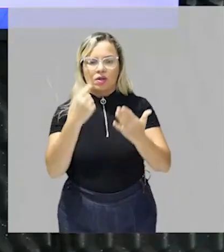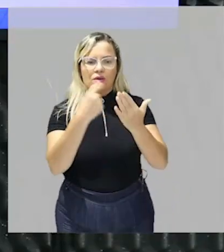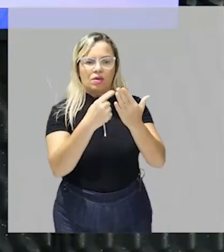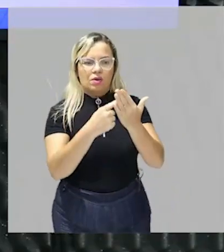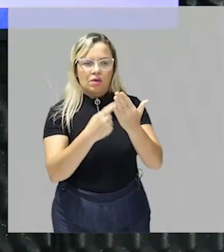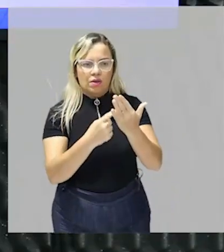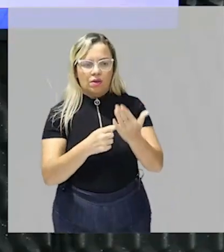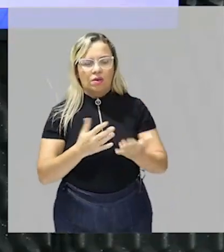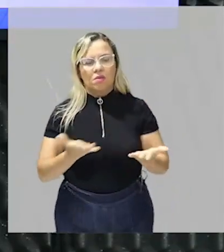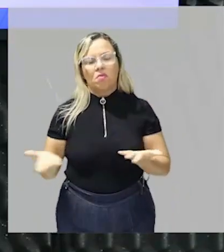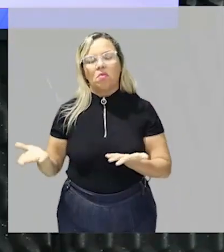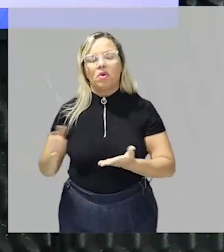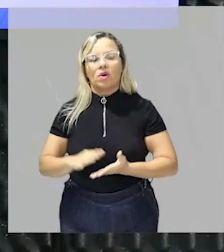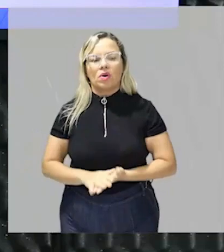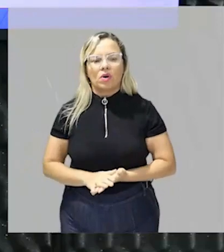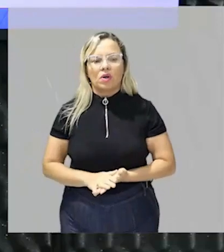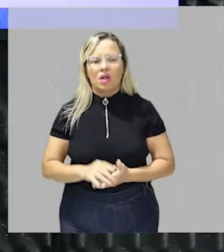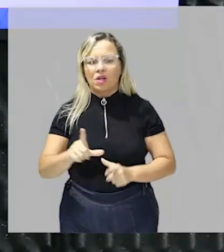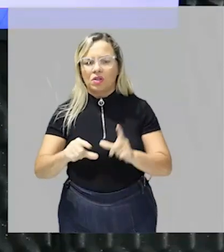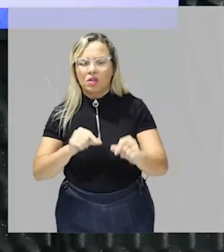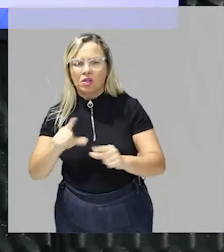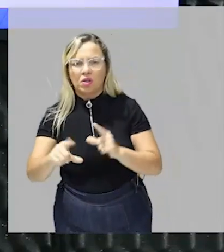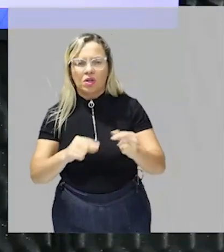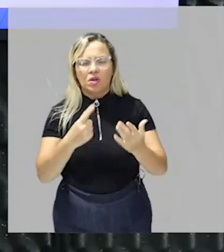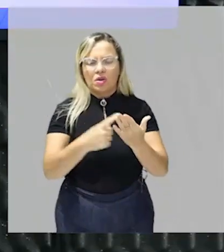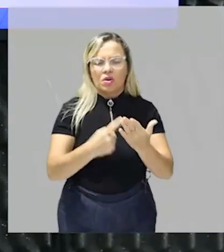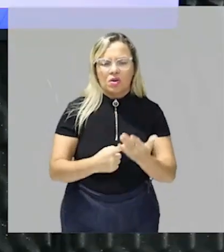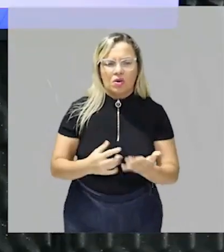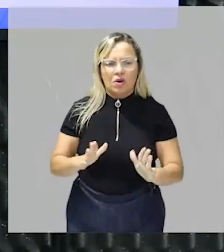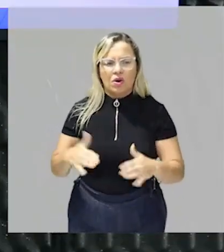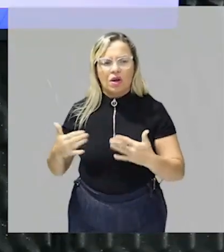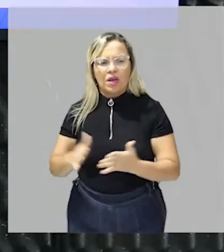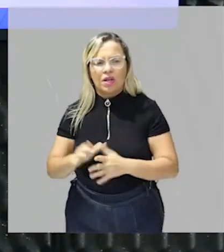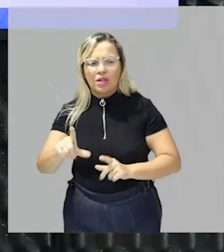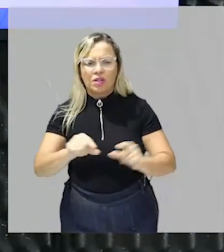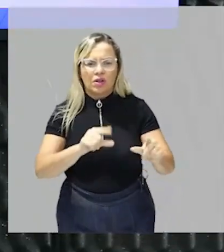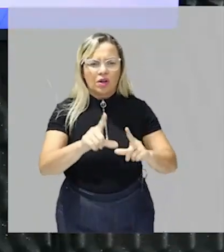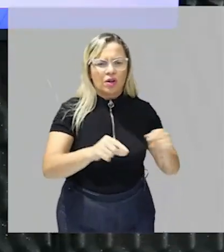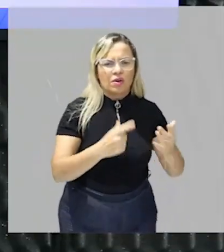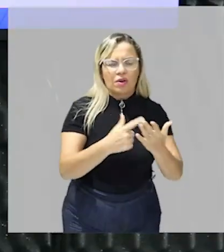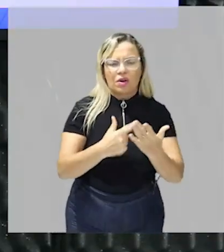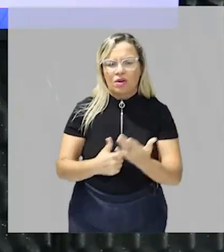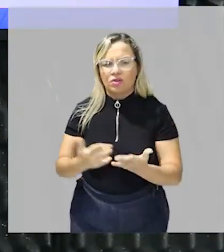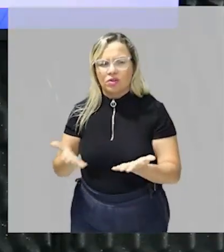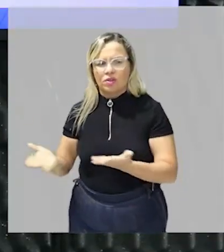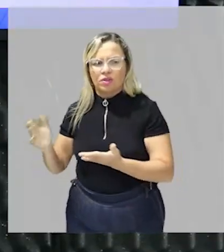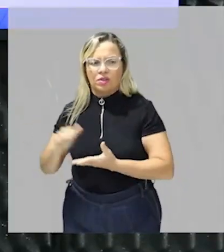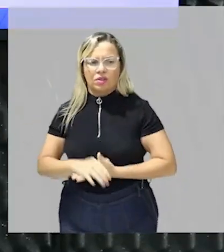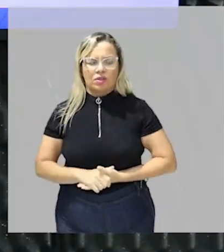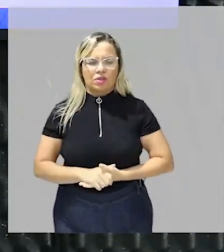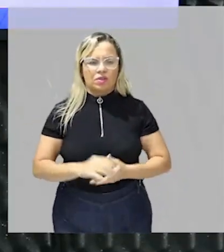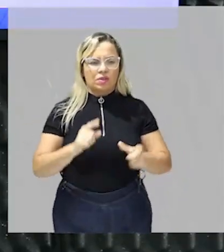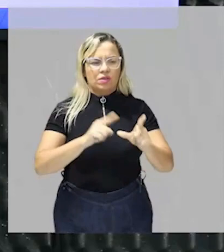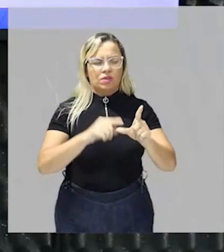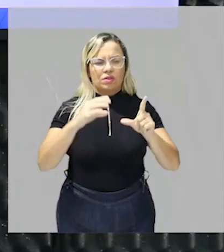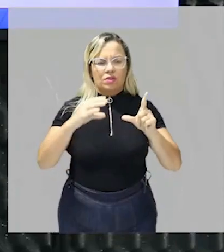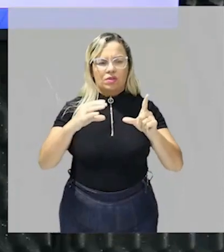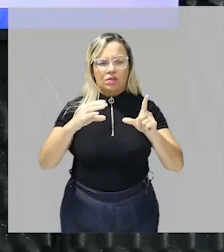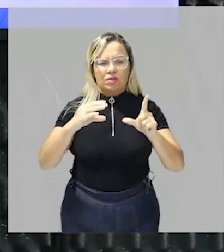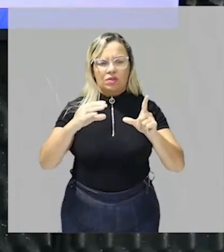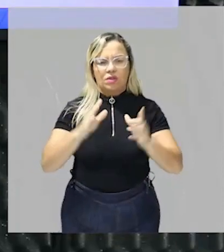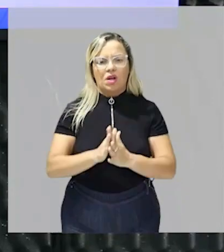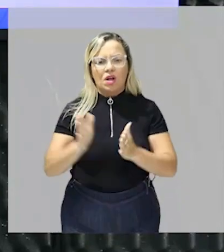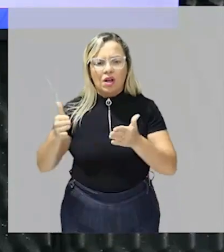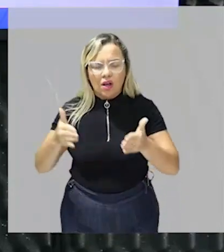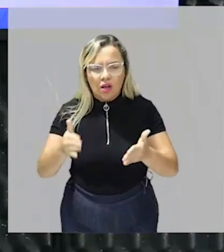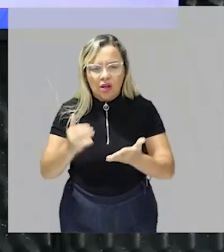seleciona programas ele escolhe projetos ou ele delega o governo então ele destina parte de seus impostos para o